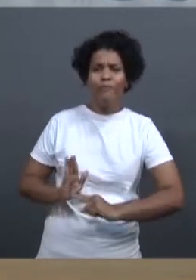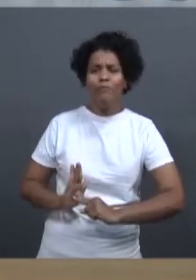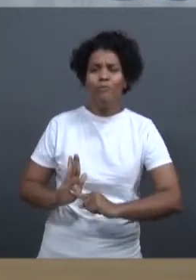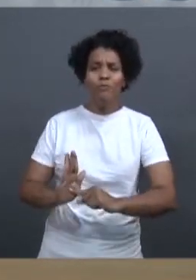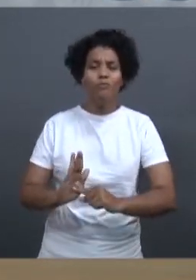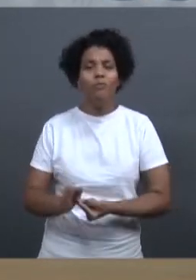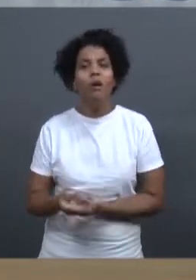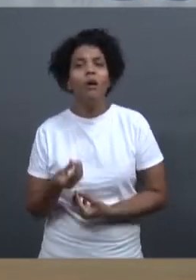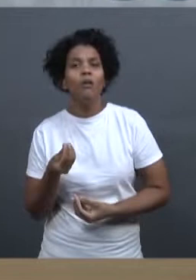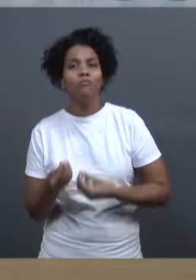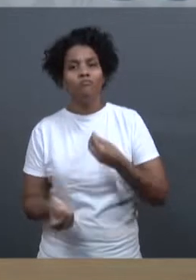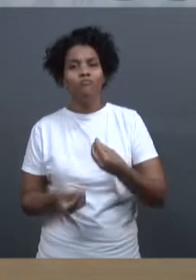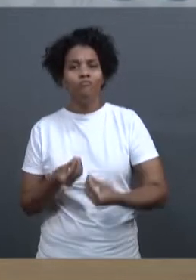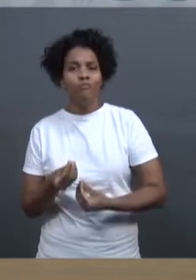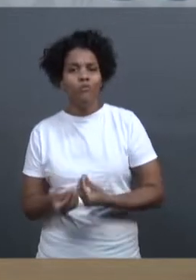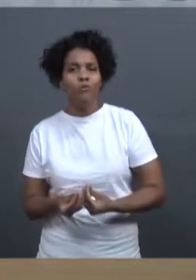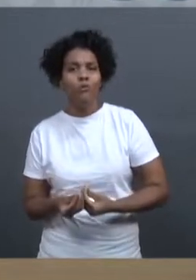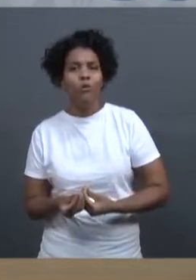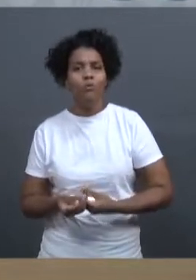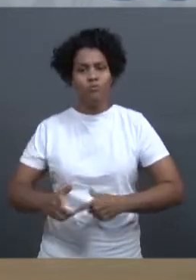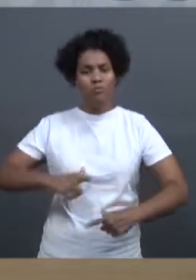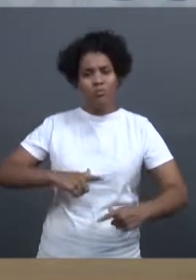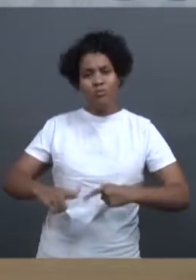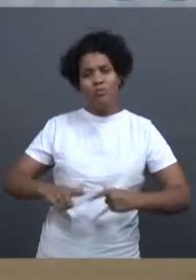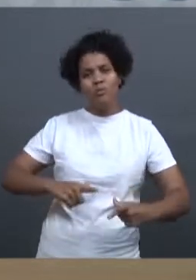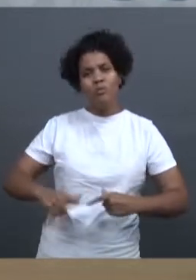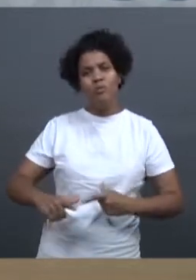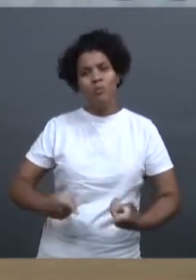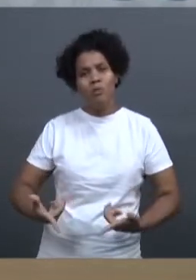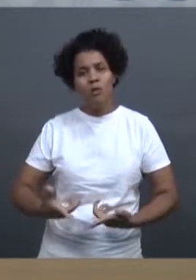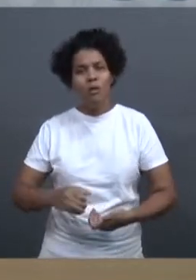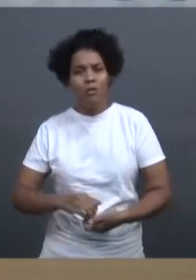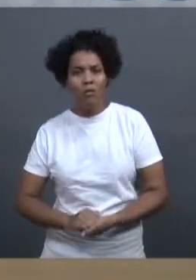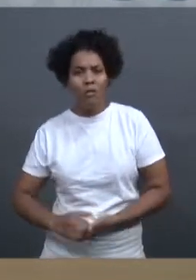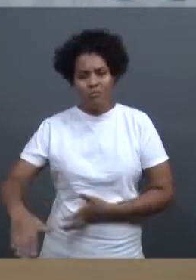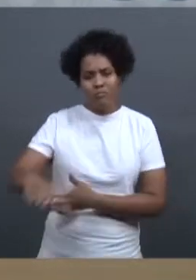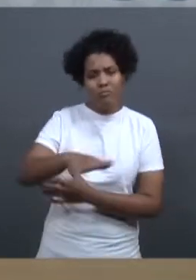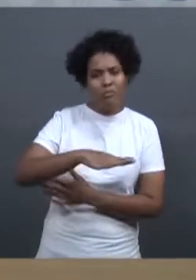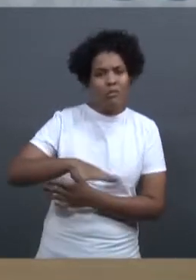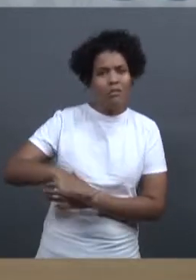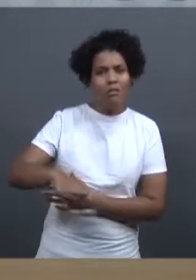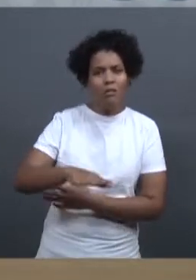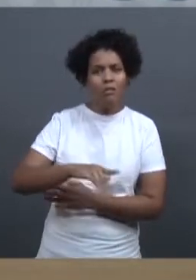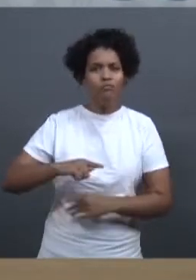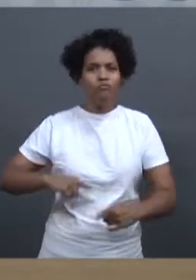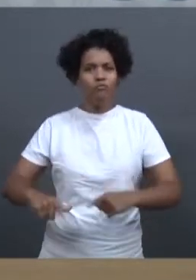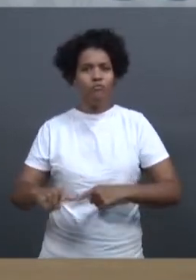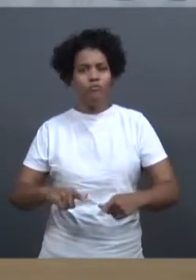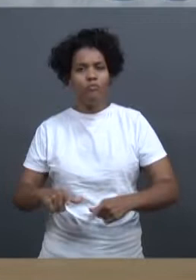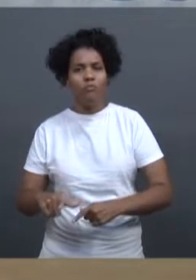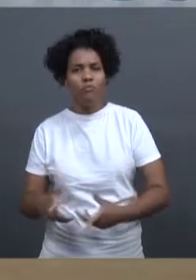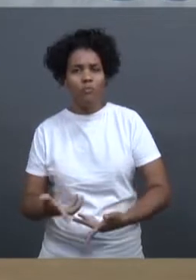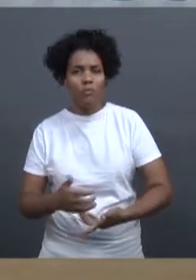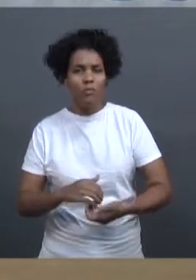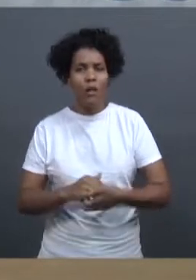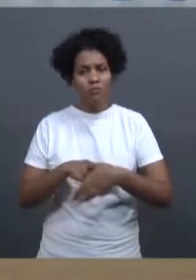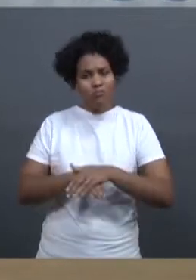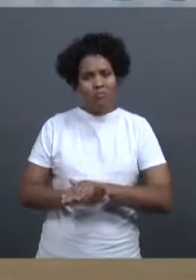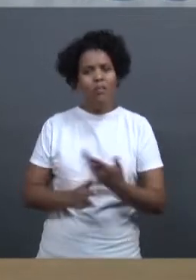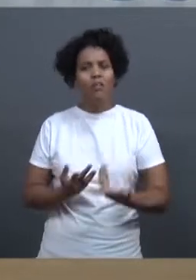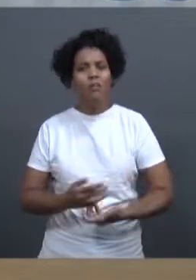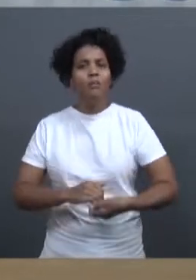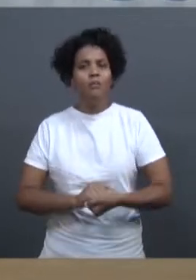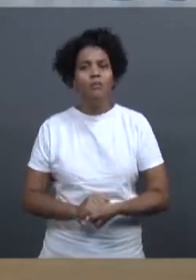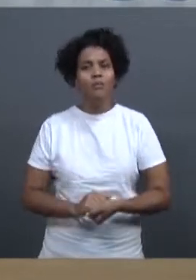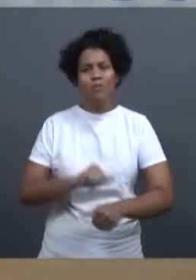o nosso público, esse é praticamente um público interno, que nós vamos ter algumas pequenas modificações no